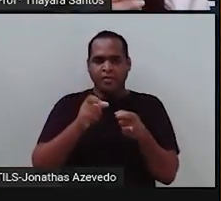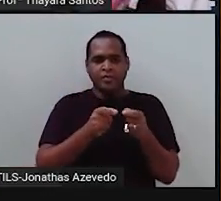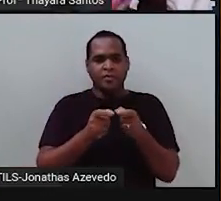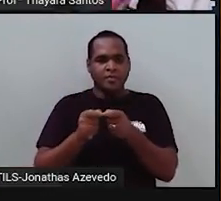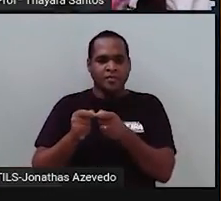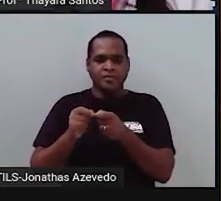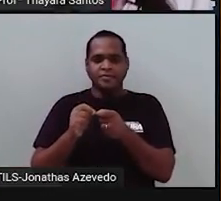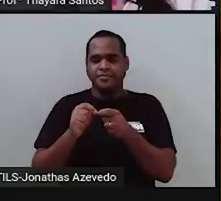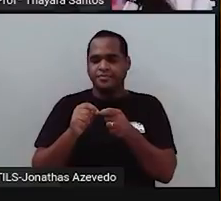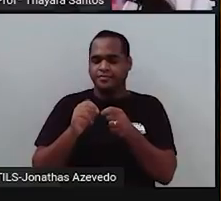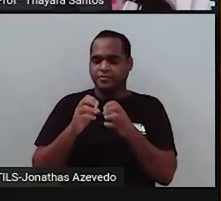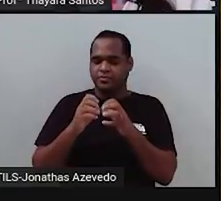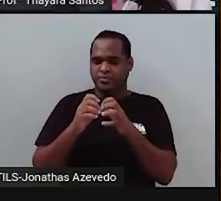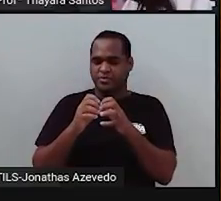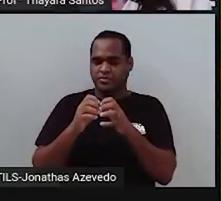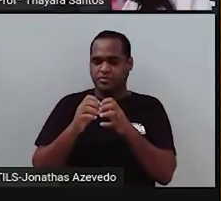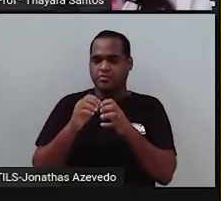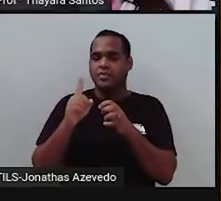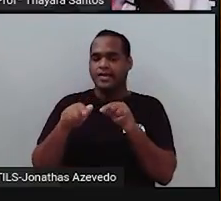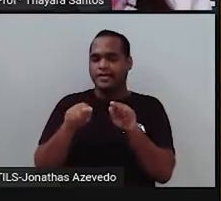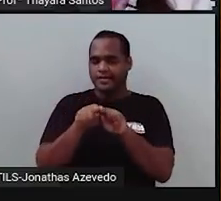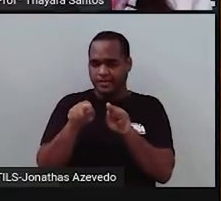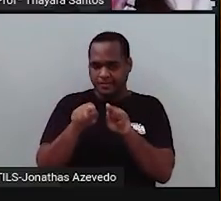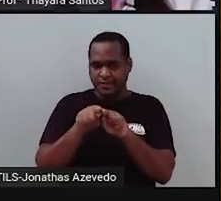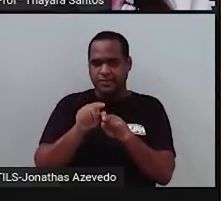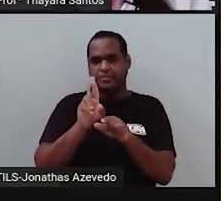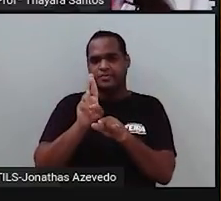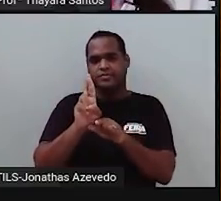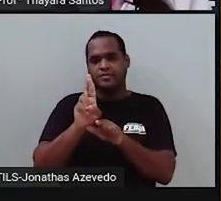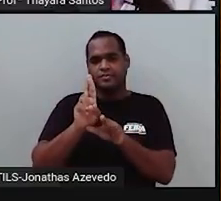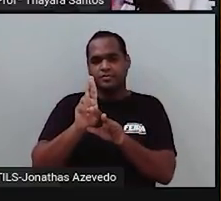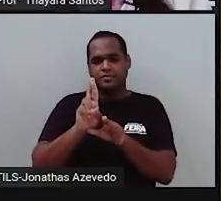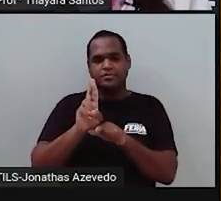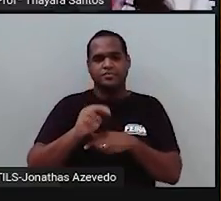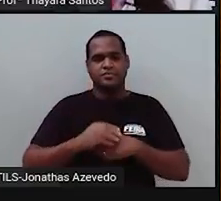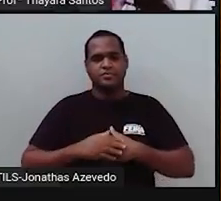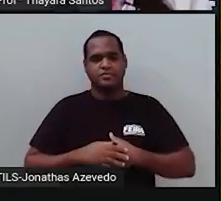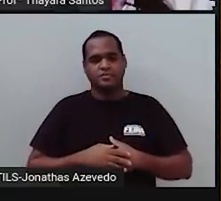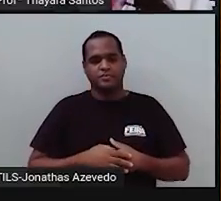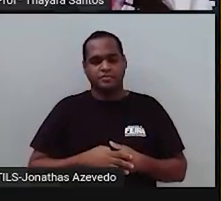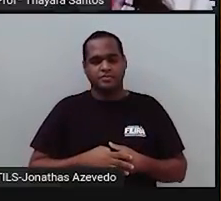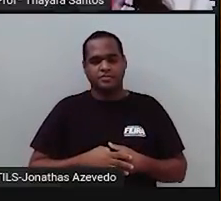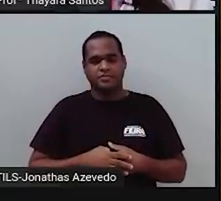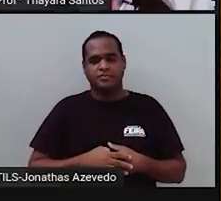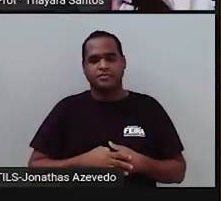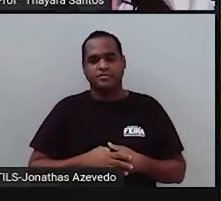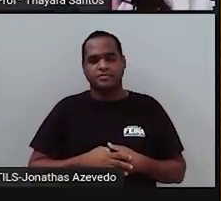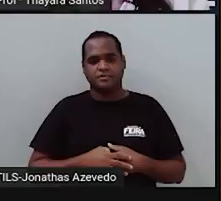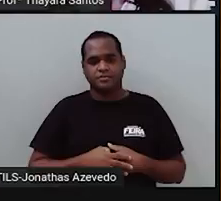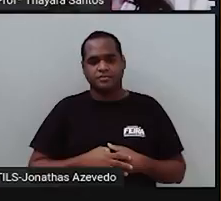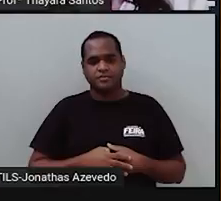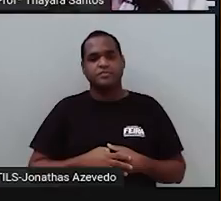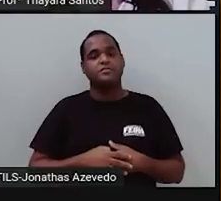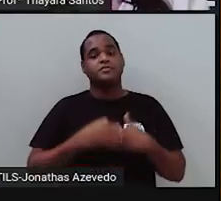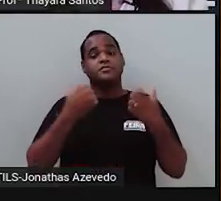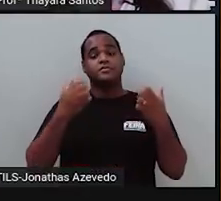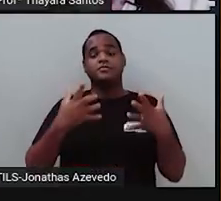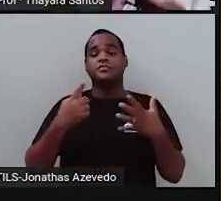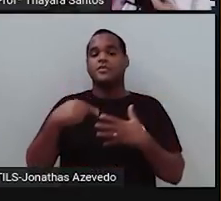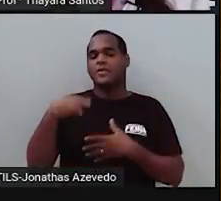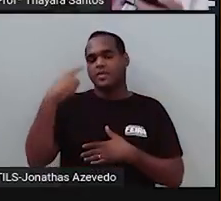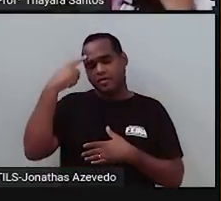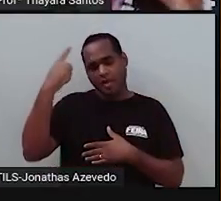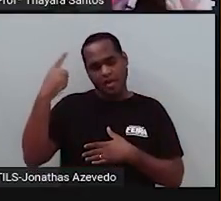rugosa também é recessiva. Então, por isso que a gente representou aqui com a letra R. Então, as sementes que são